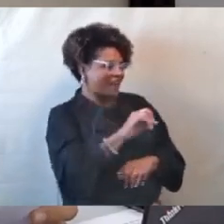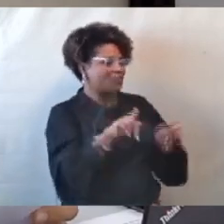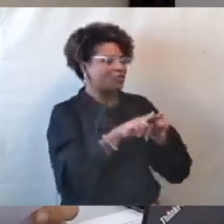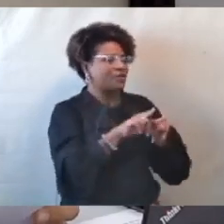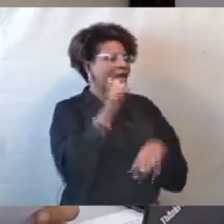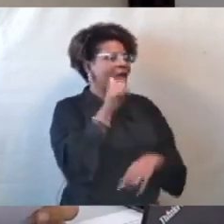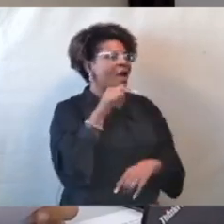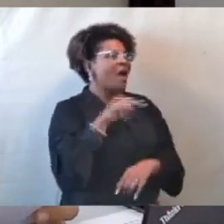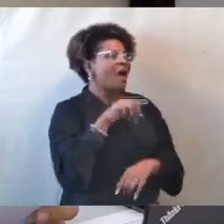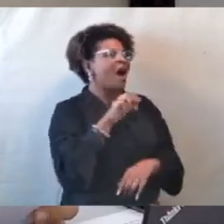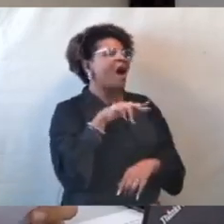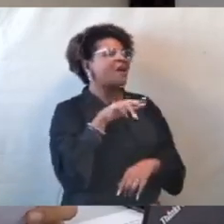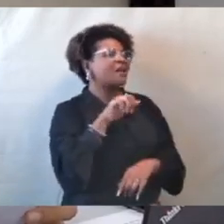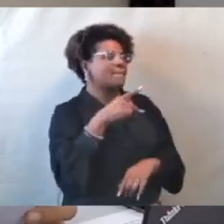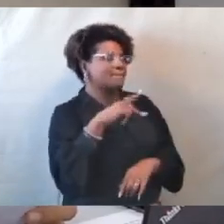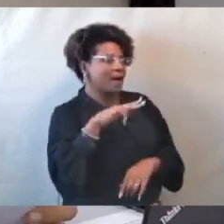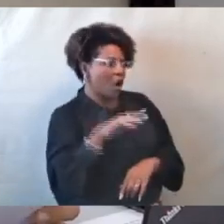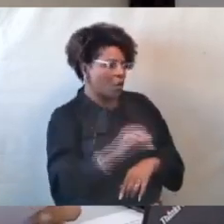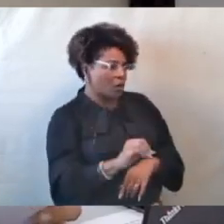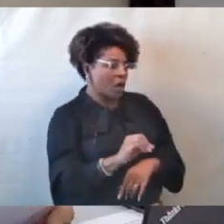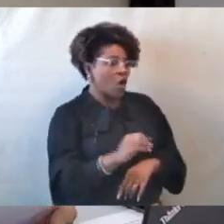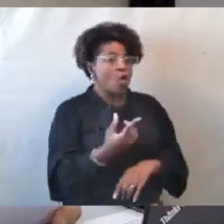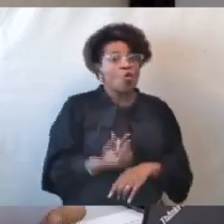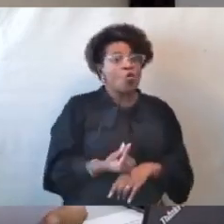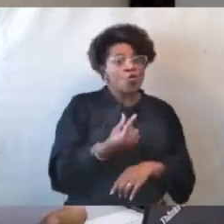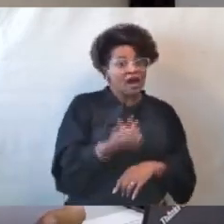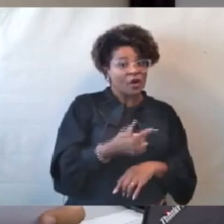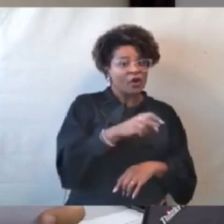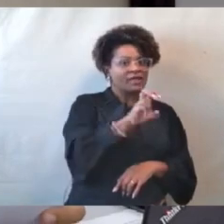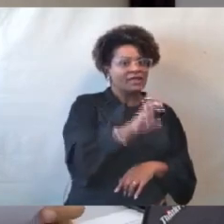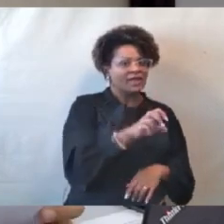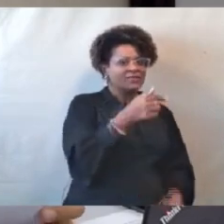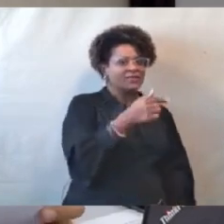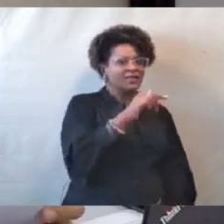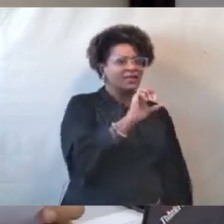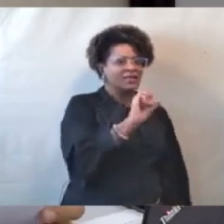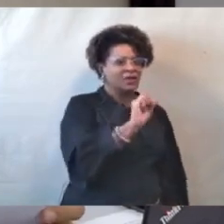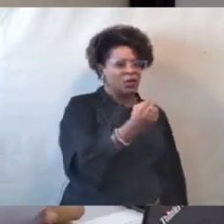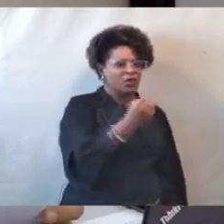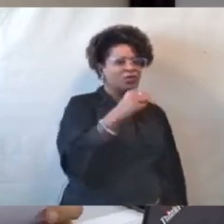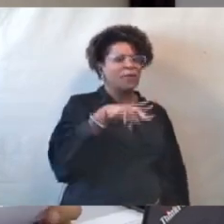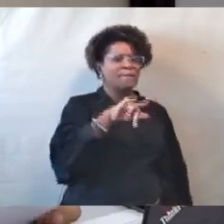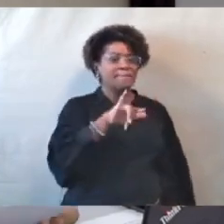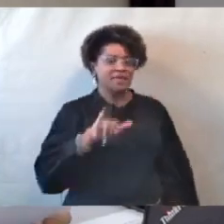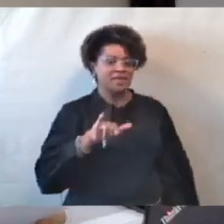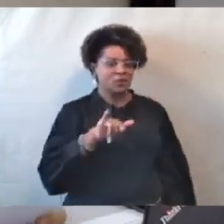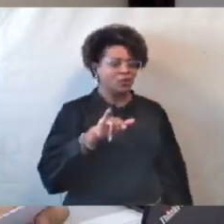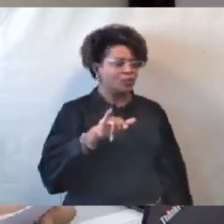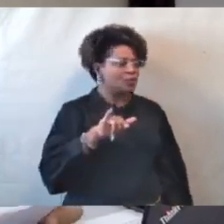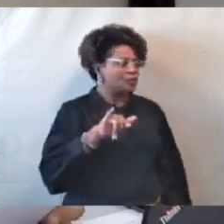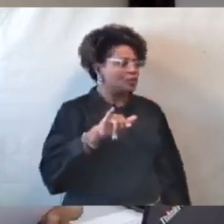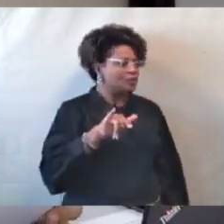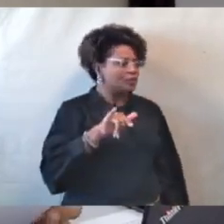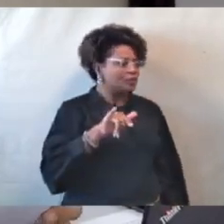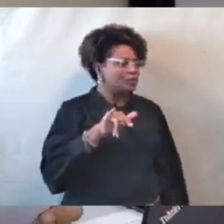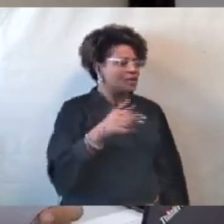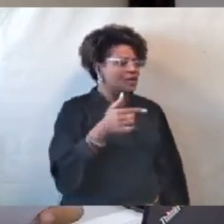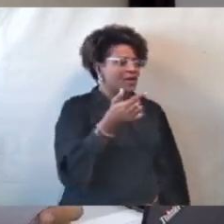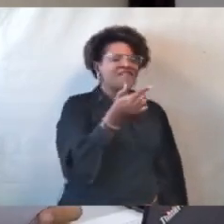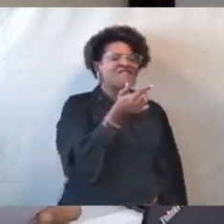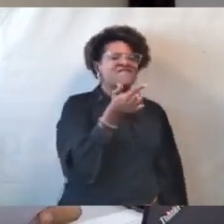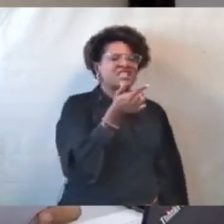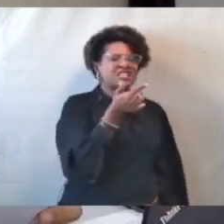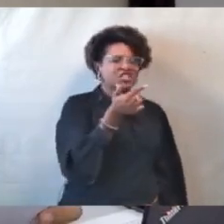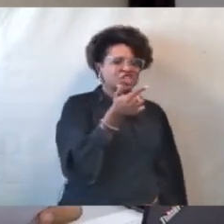.578.032,35. A proposta comercial enviada pelo consórcio